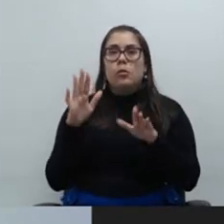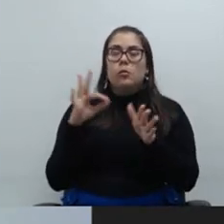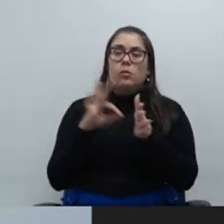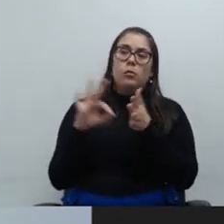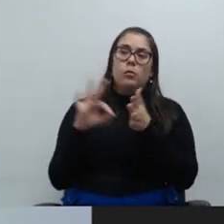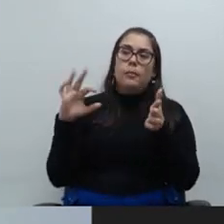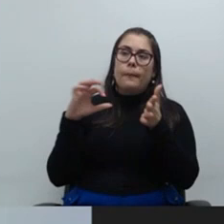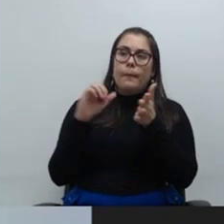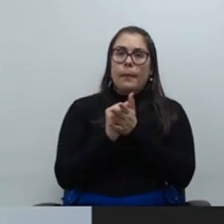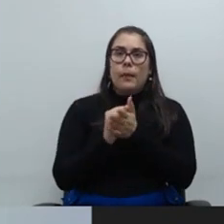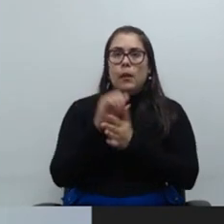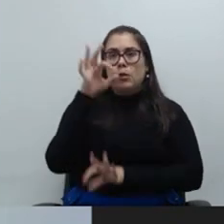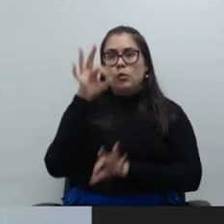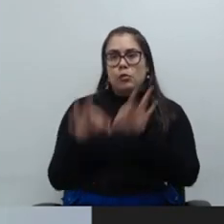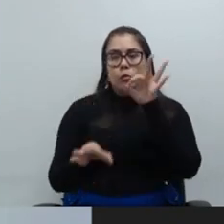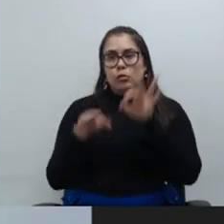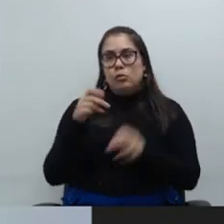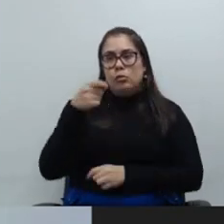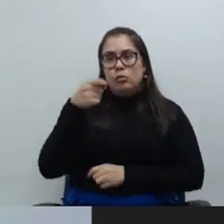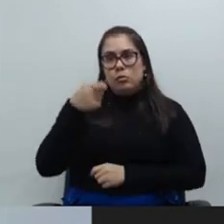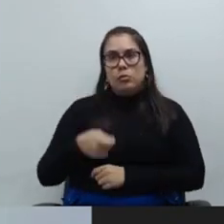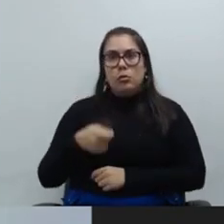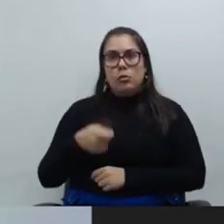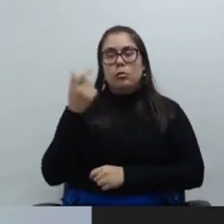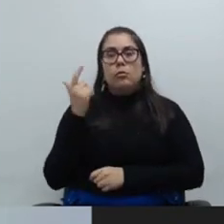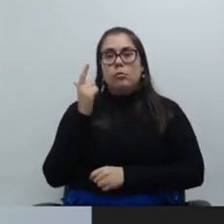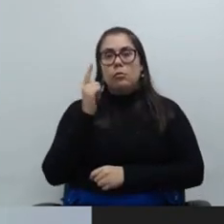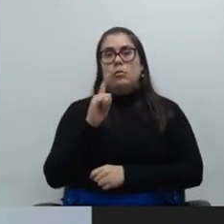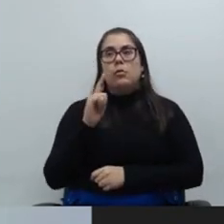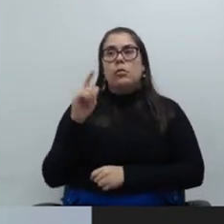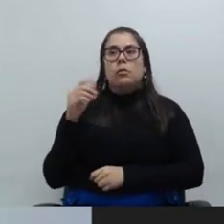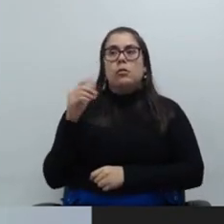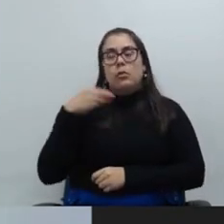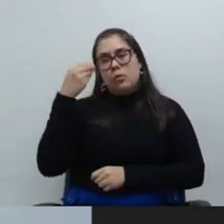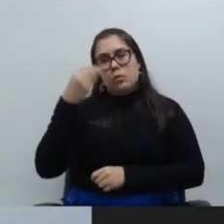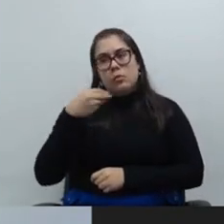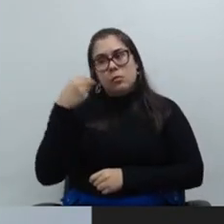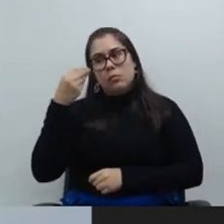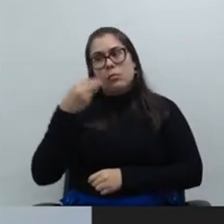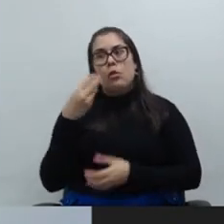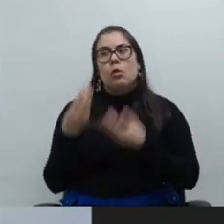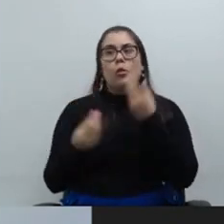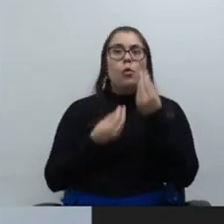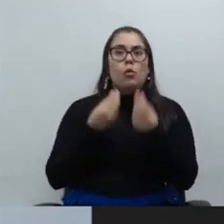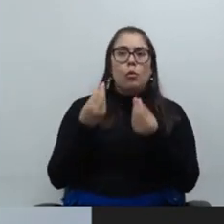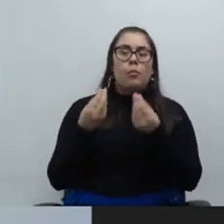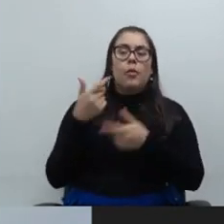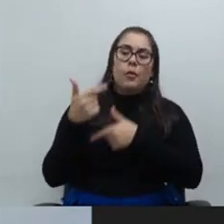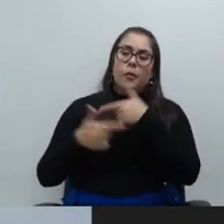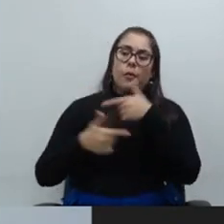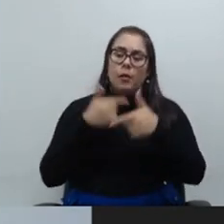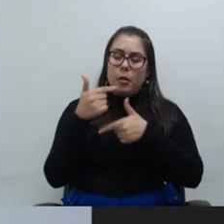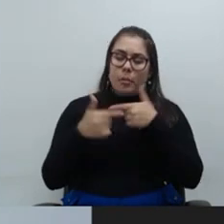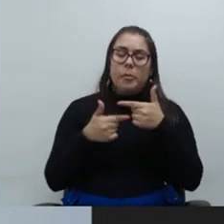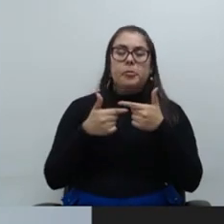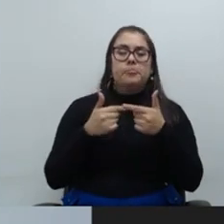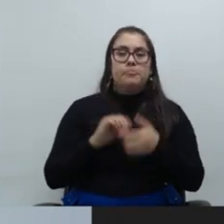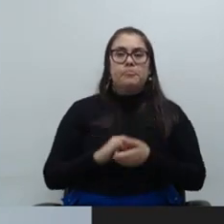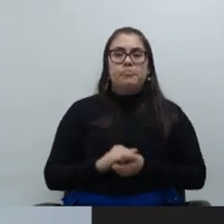plantões judiciários e os colegas do nono concurso vão poder inclusive adquirir a experiência de como é atuar nessas atividades